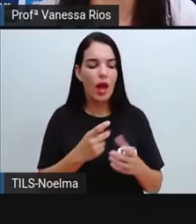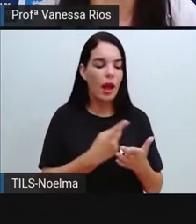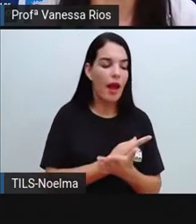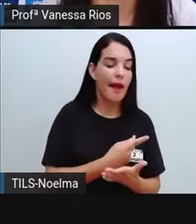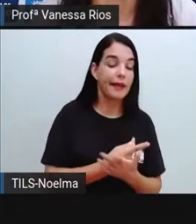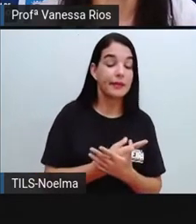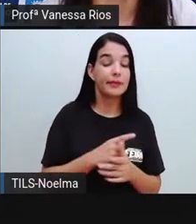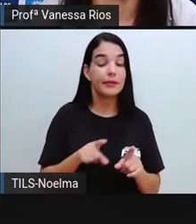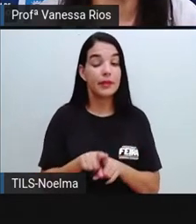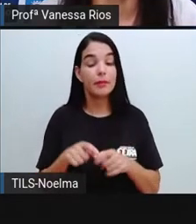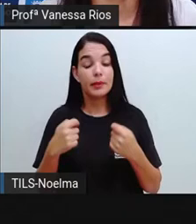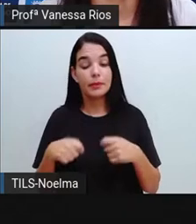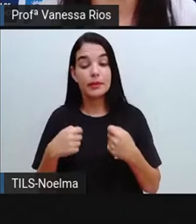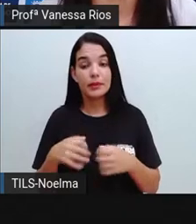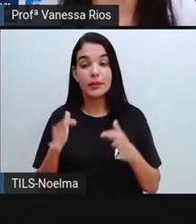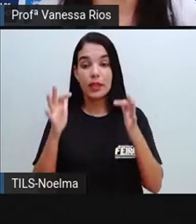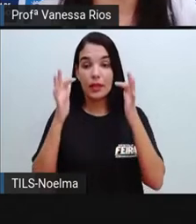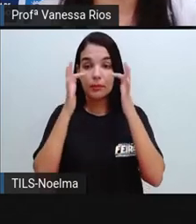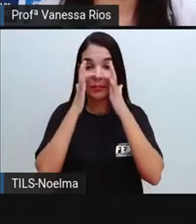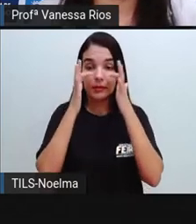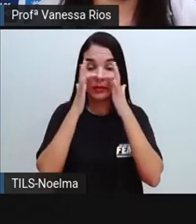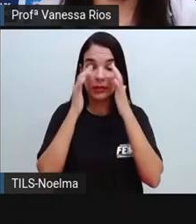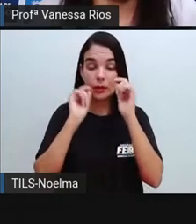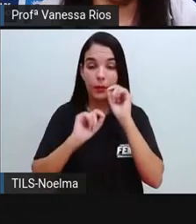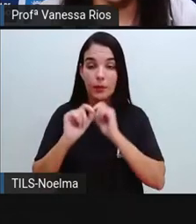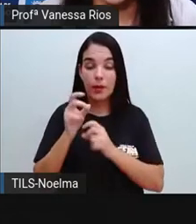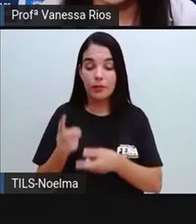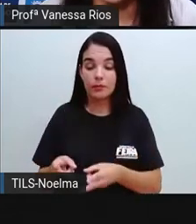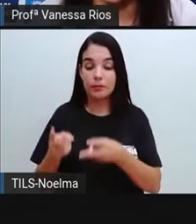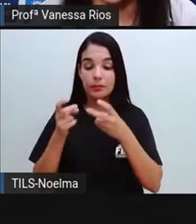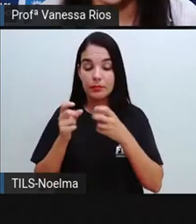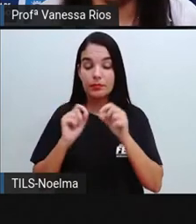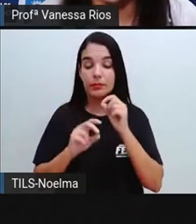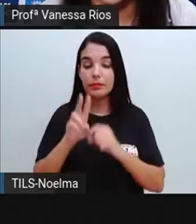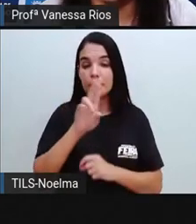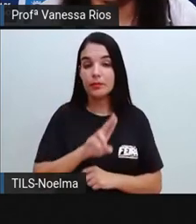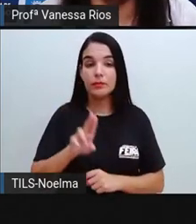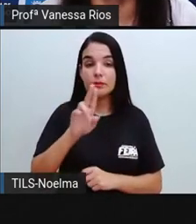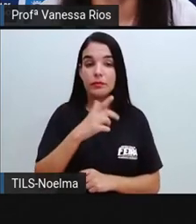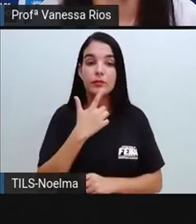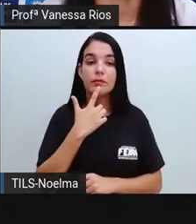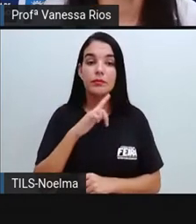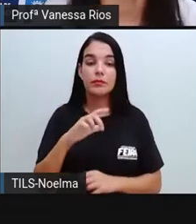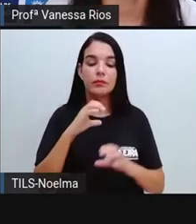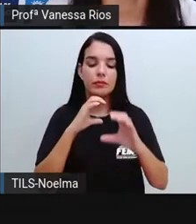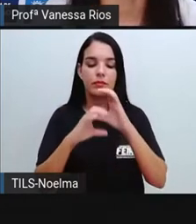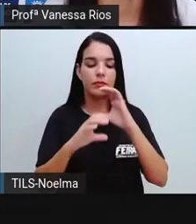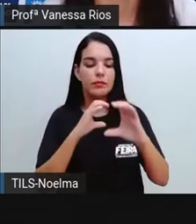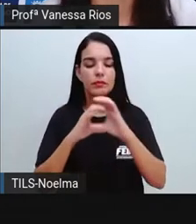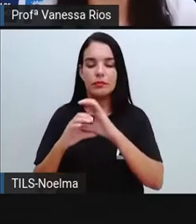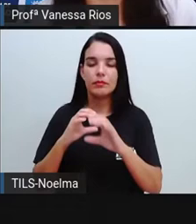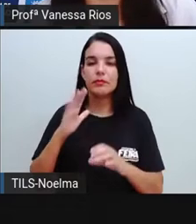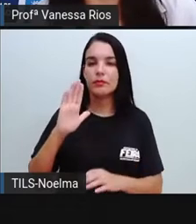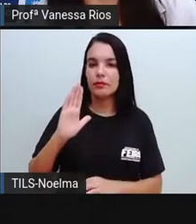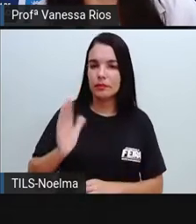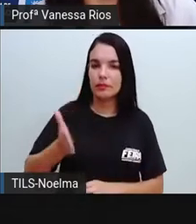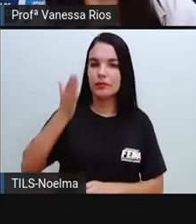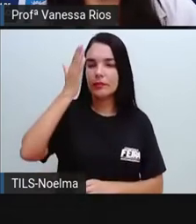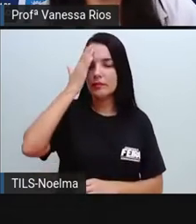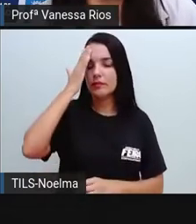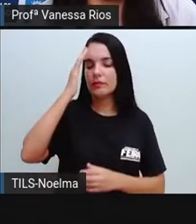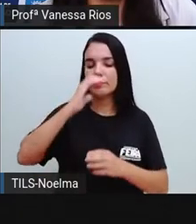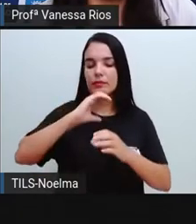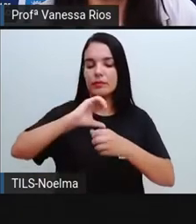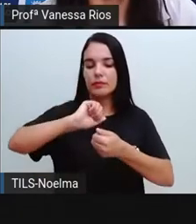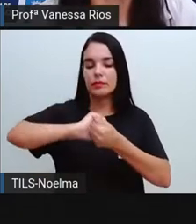precisa observar e usar bem a língua no processo de comunicação, é saber adaptar a